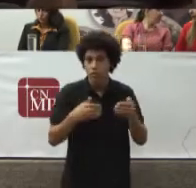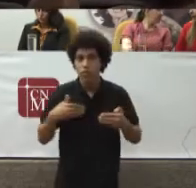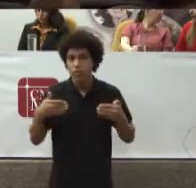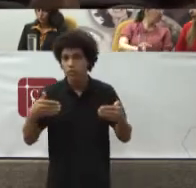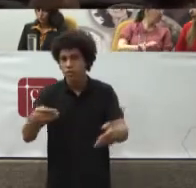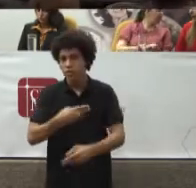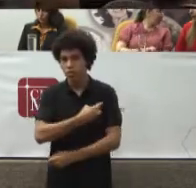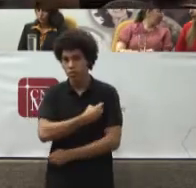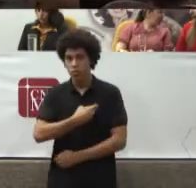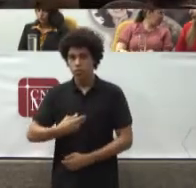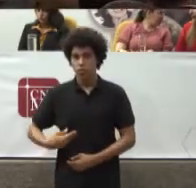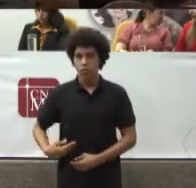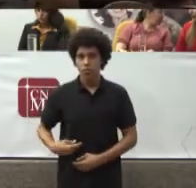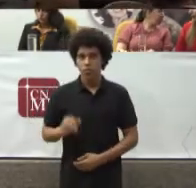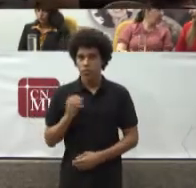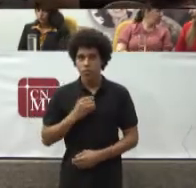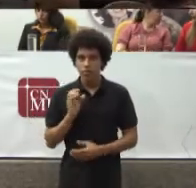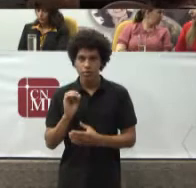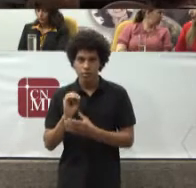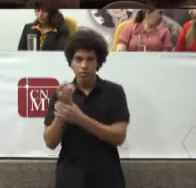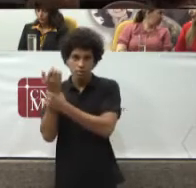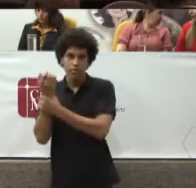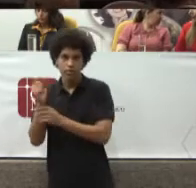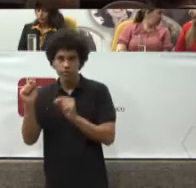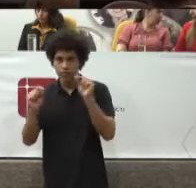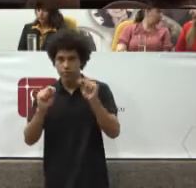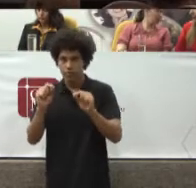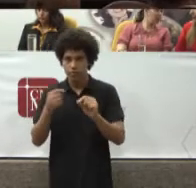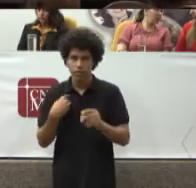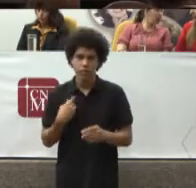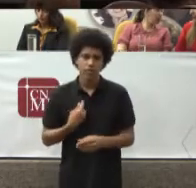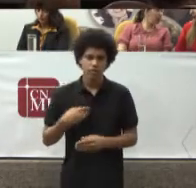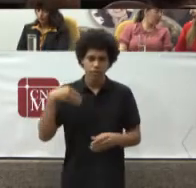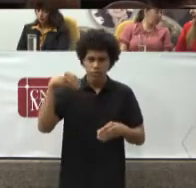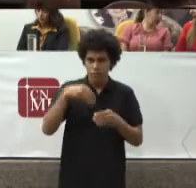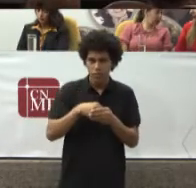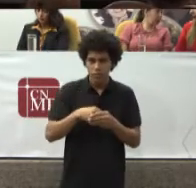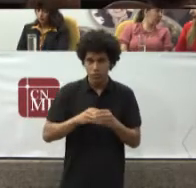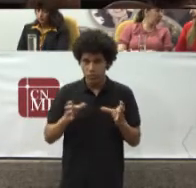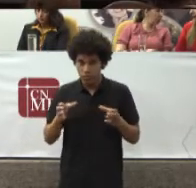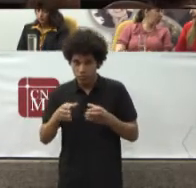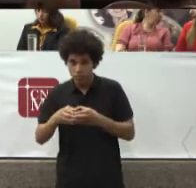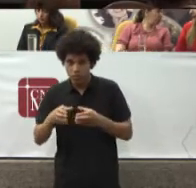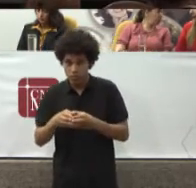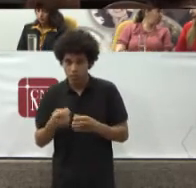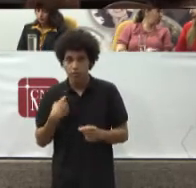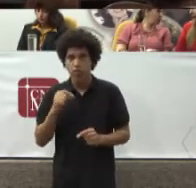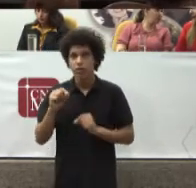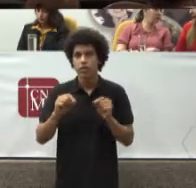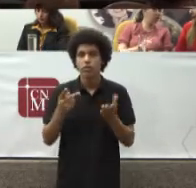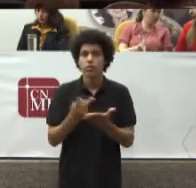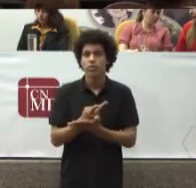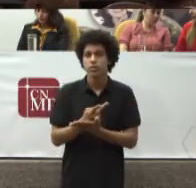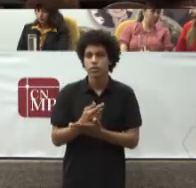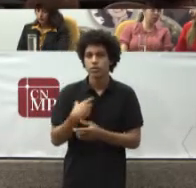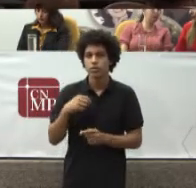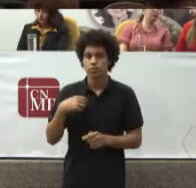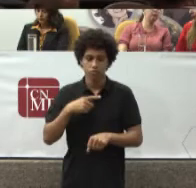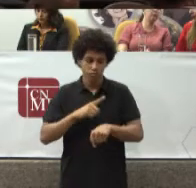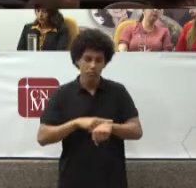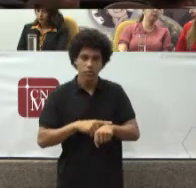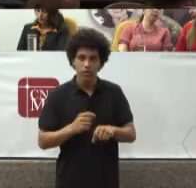defesa Dos interesses Difusos E coletivos E que foi Um período Dos Mais